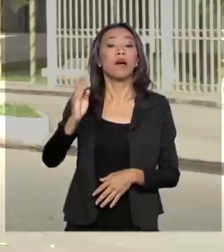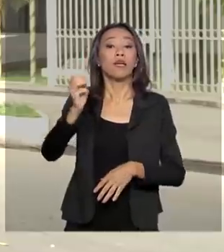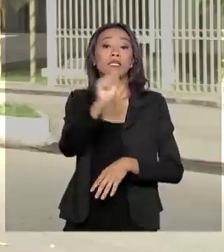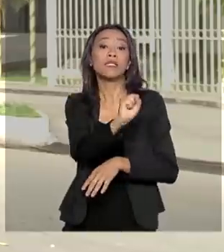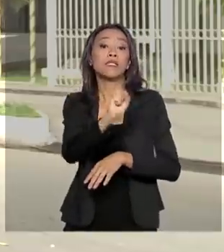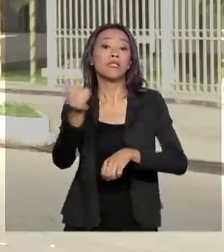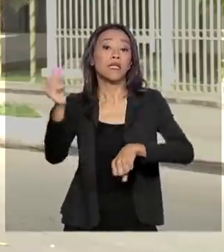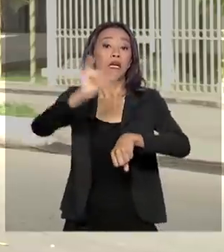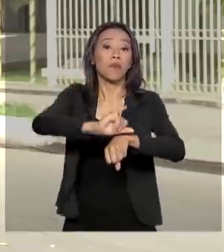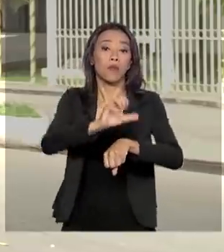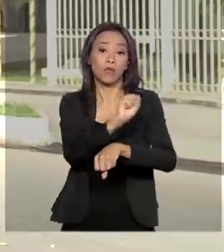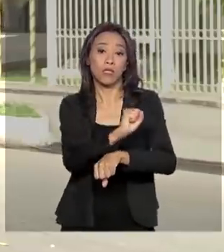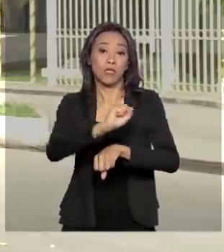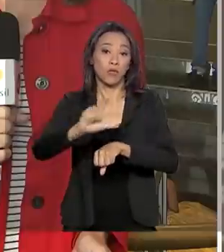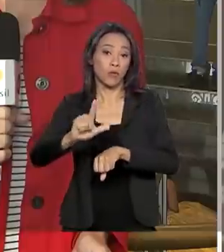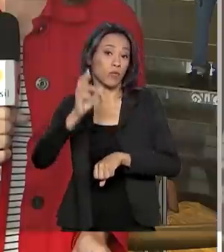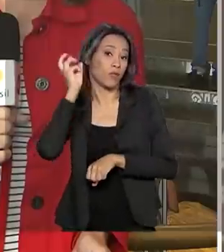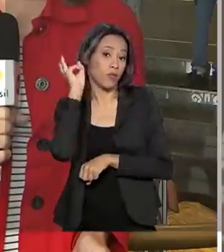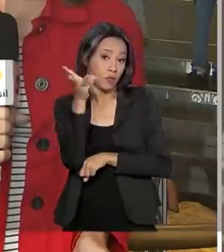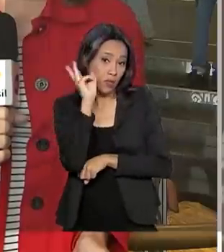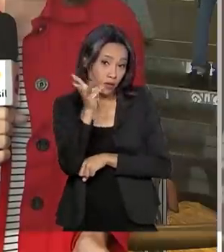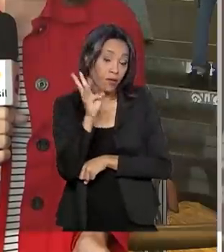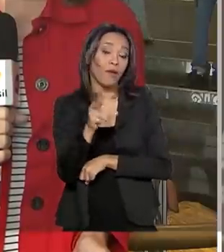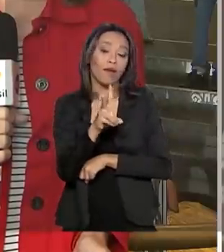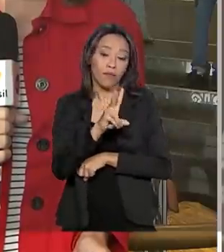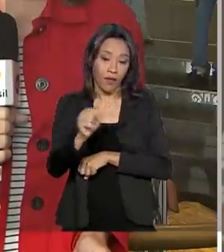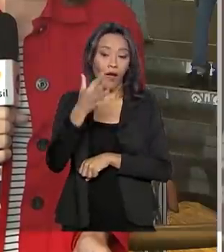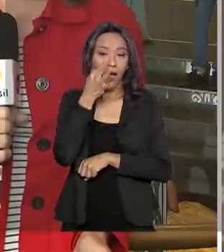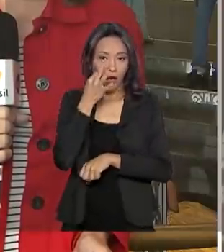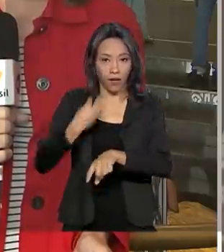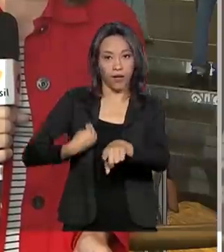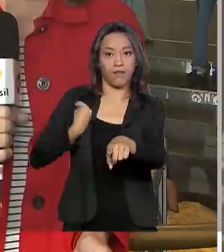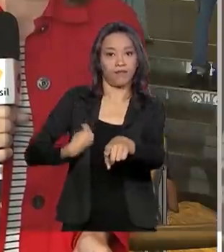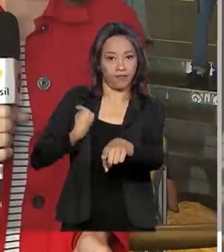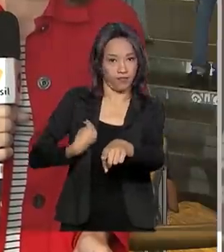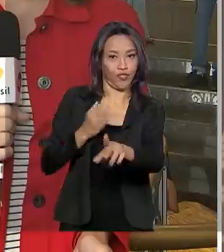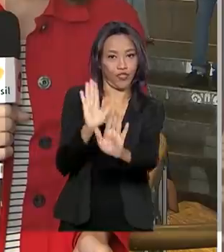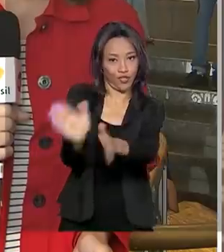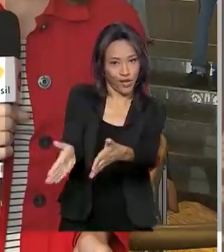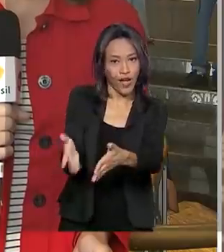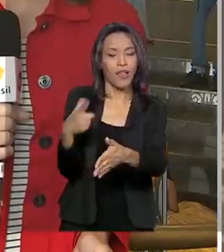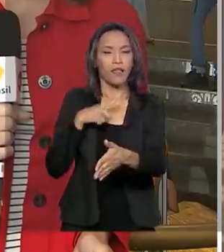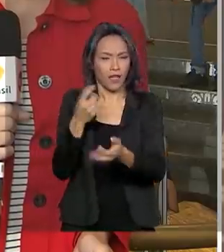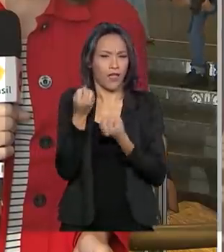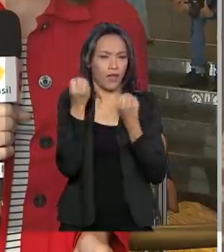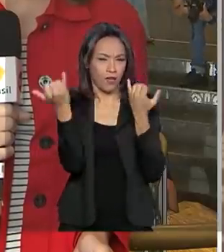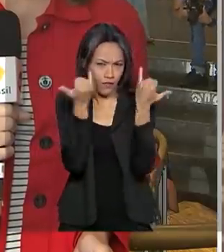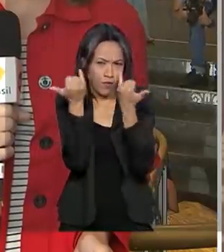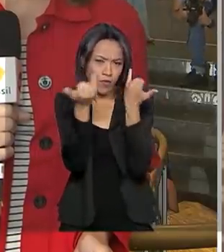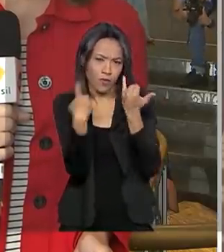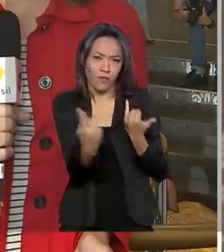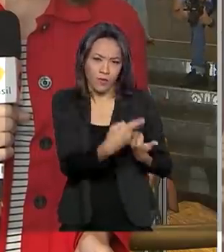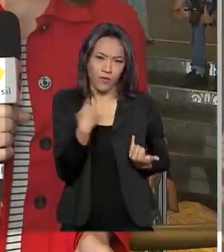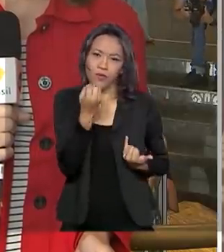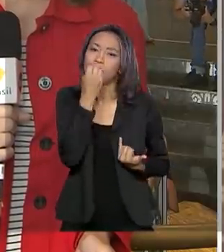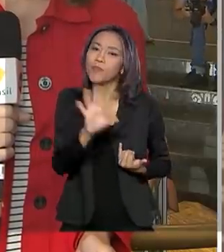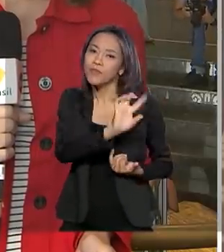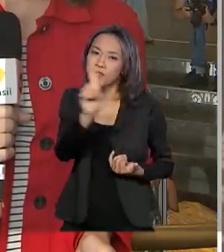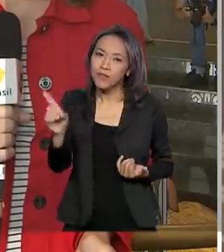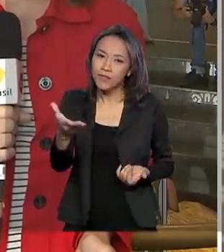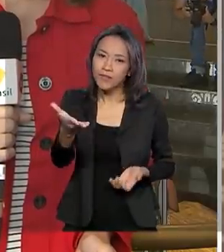Maranhão. E quem já está lá é a repórter Cláudia Boiunga, com informações para a gente. Bom dia, Cláudia.